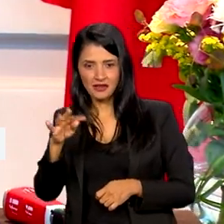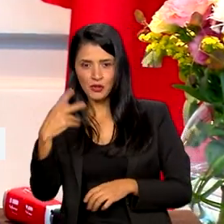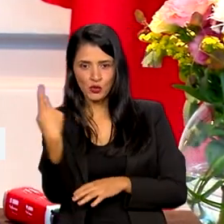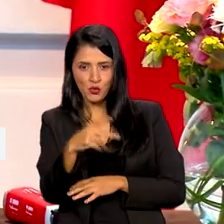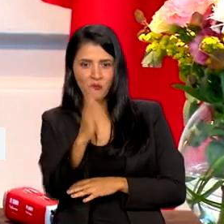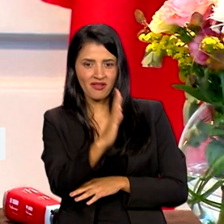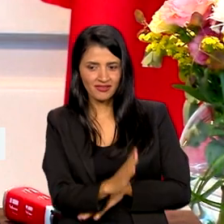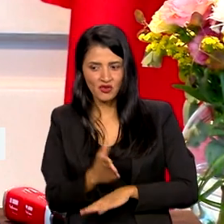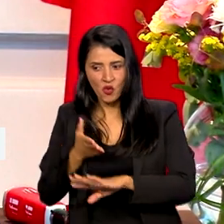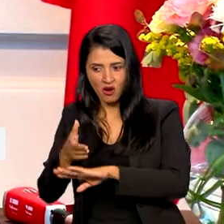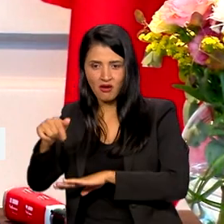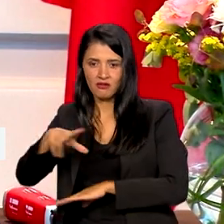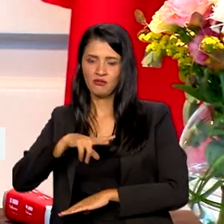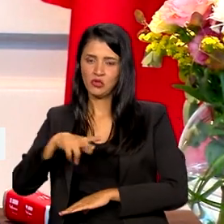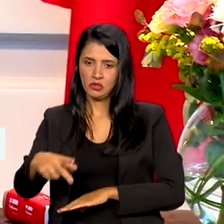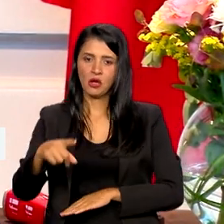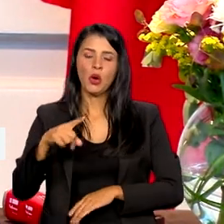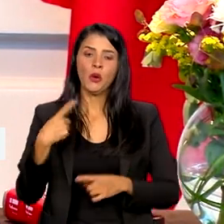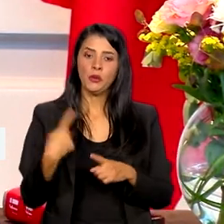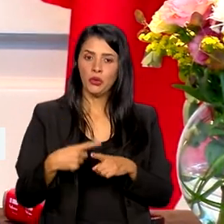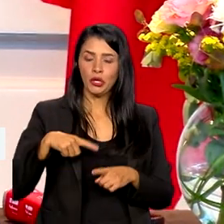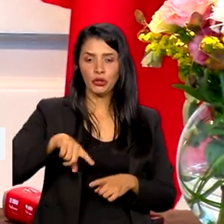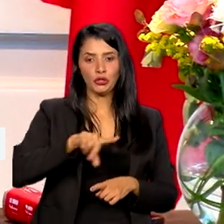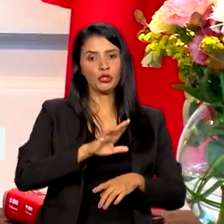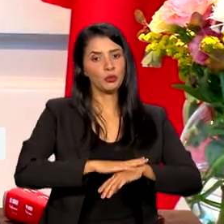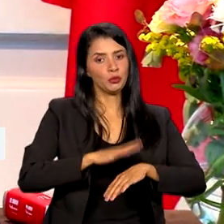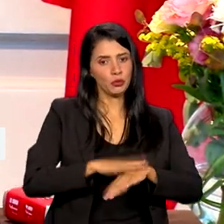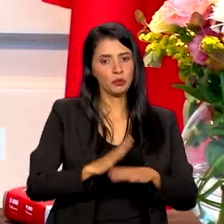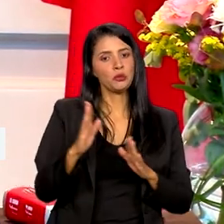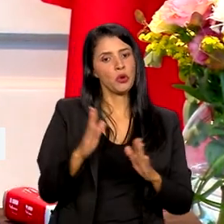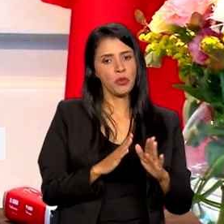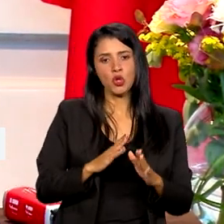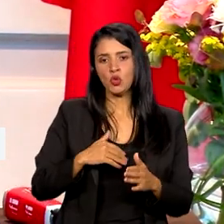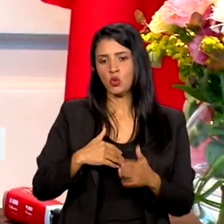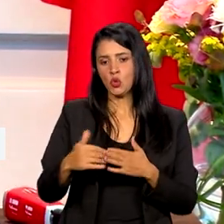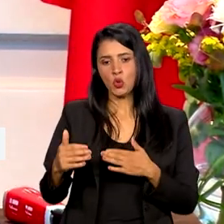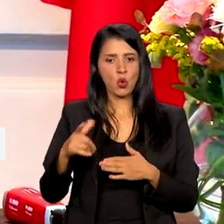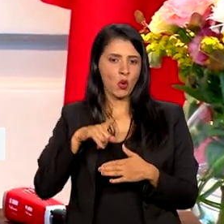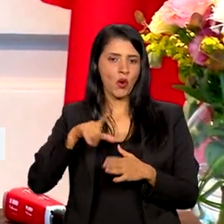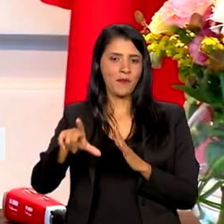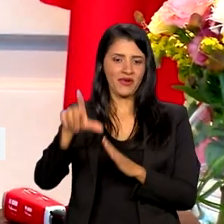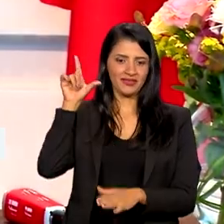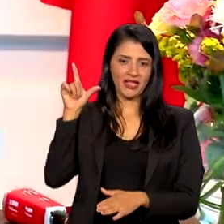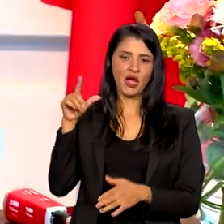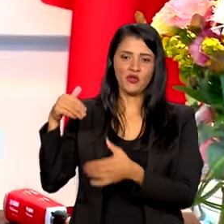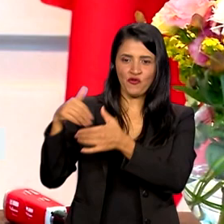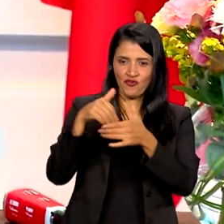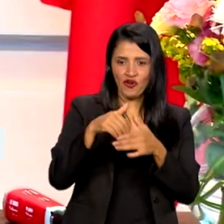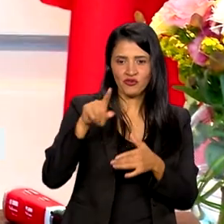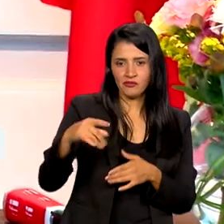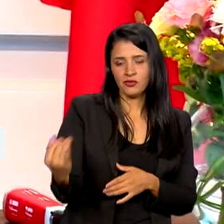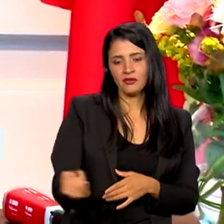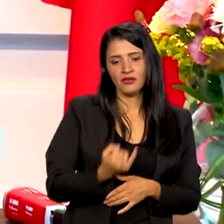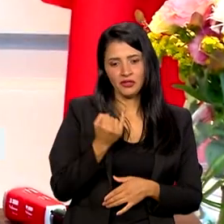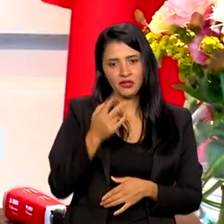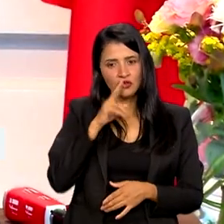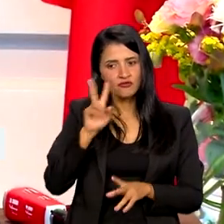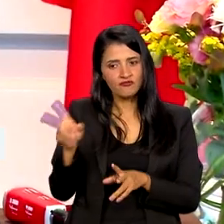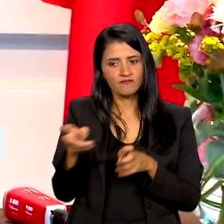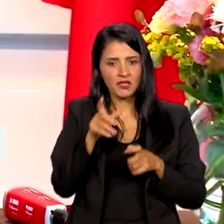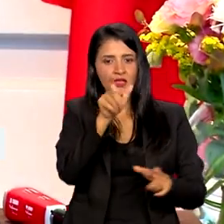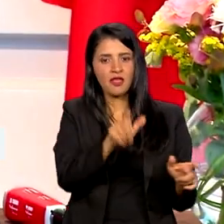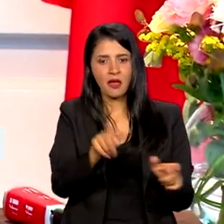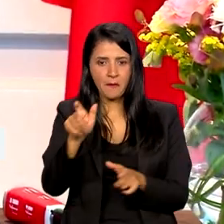visto que a gente tem passado por um momento onde qualquer voto importava no passado e a gente viu a importância dessas